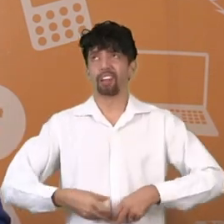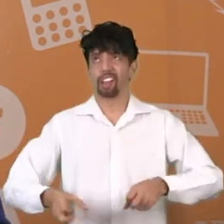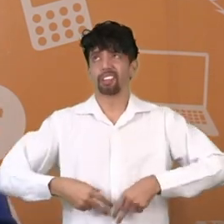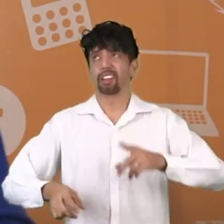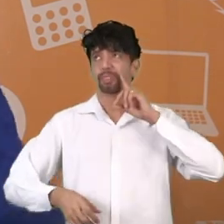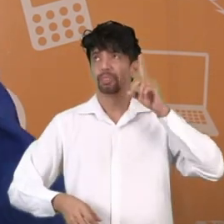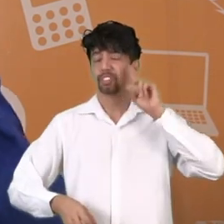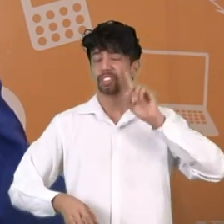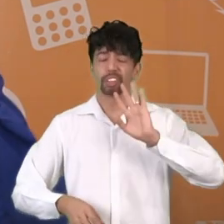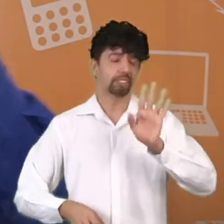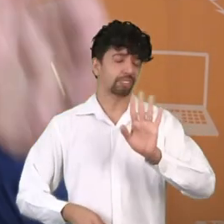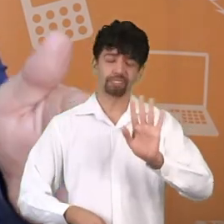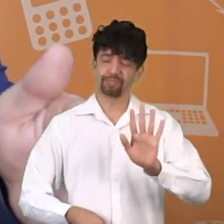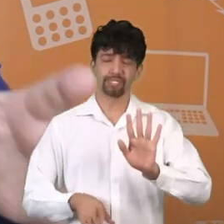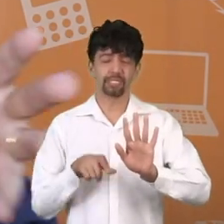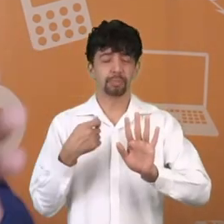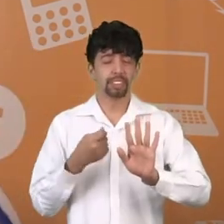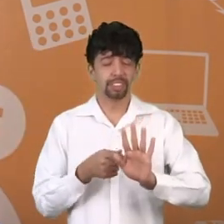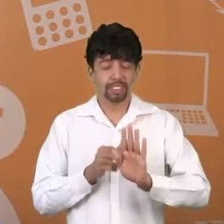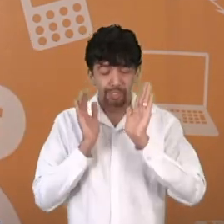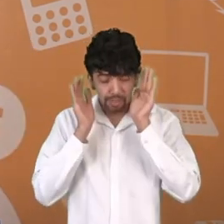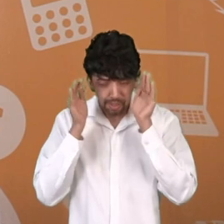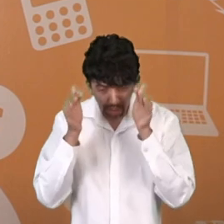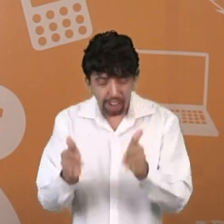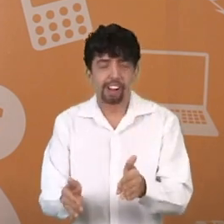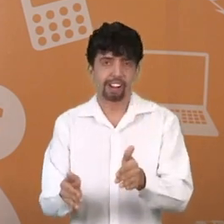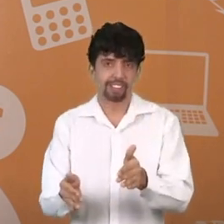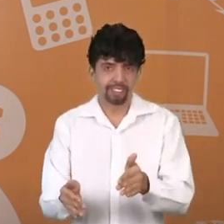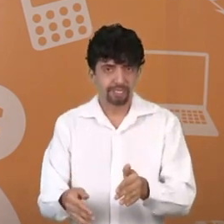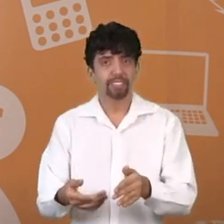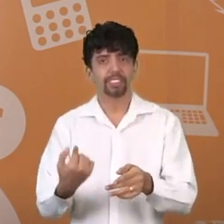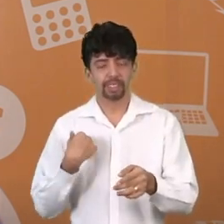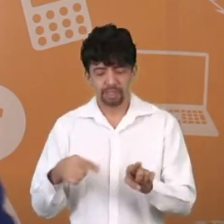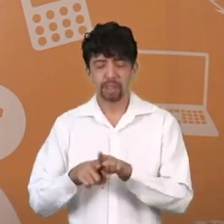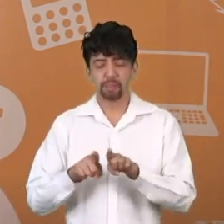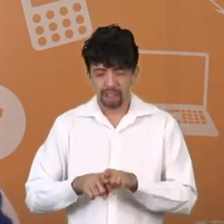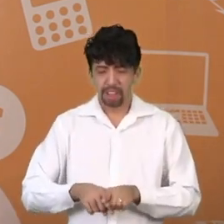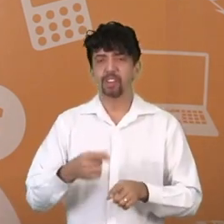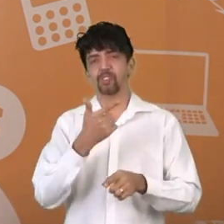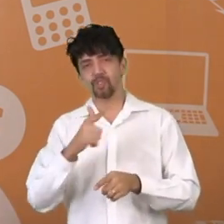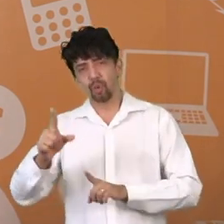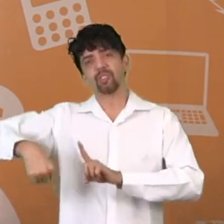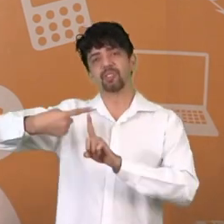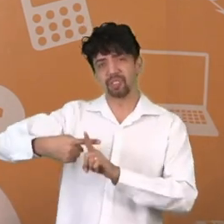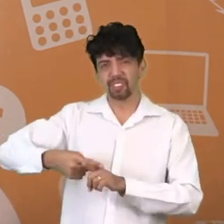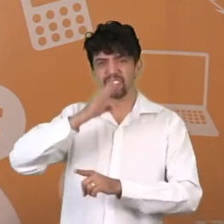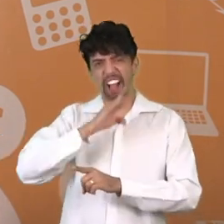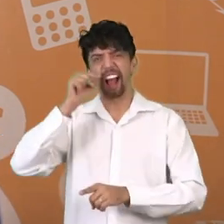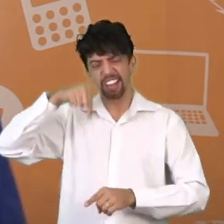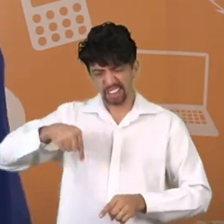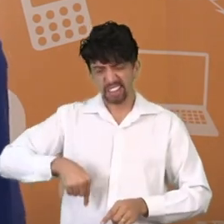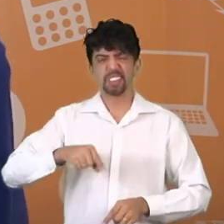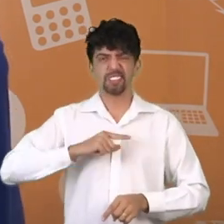é o mais adequado. Você precisa focar em um novo orçamento. Vou deixar também um link do orçamento financeiro para